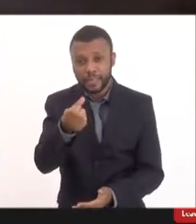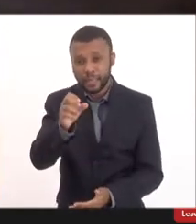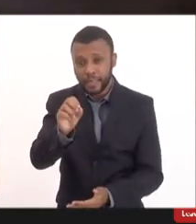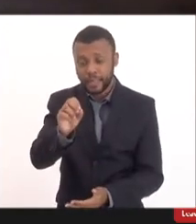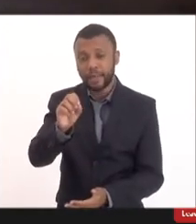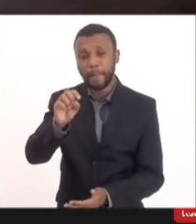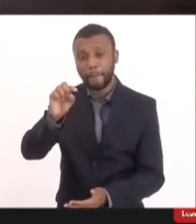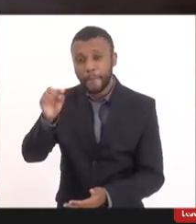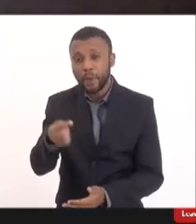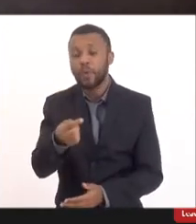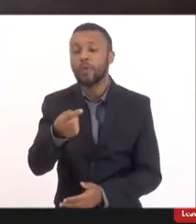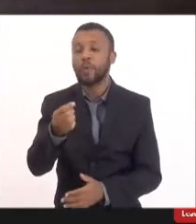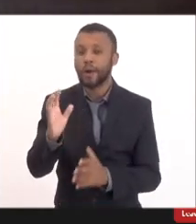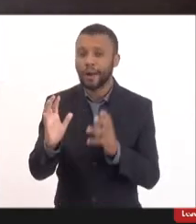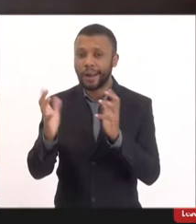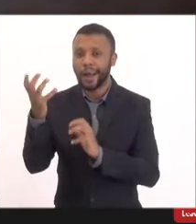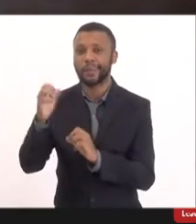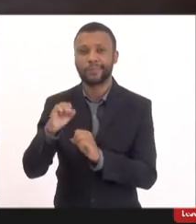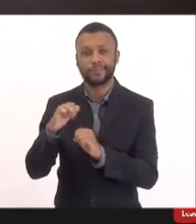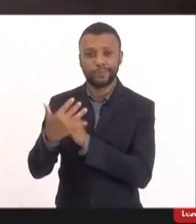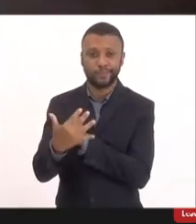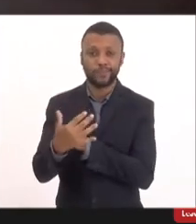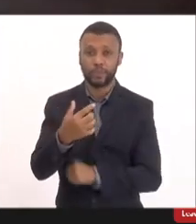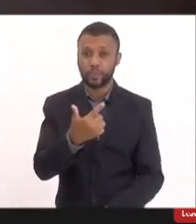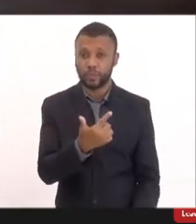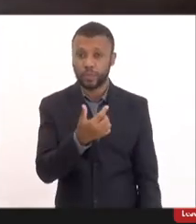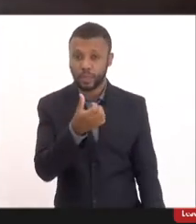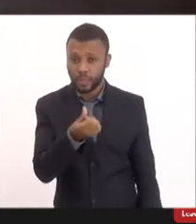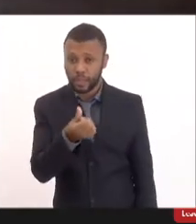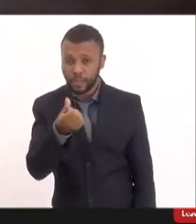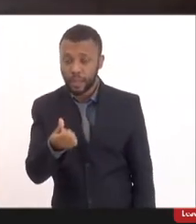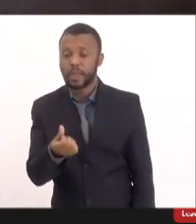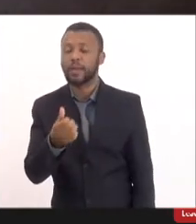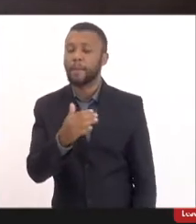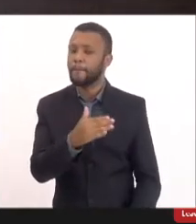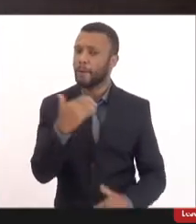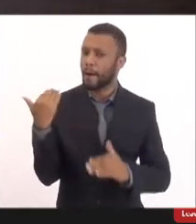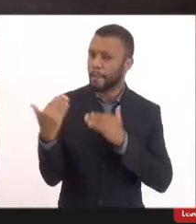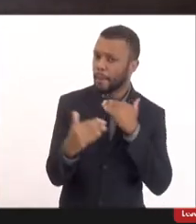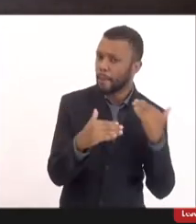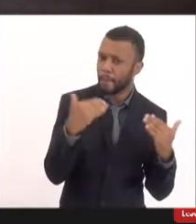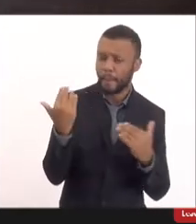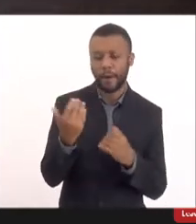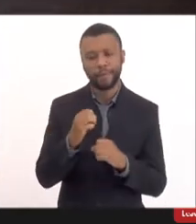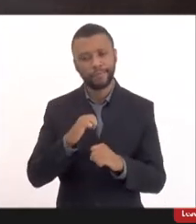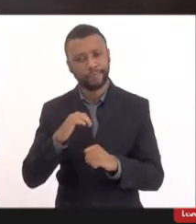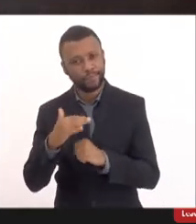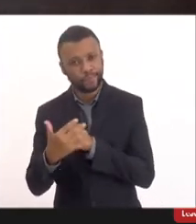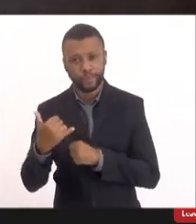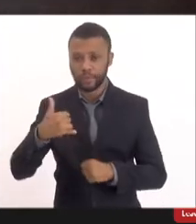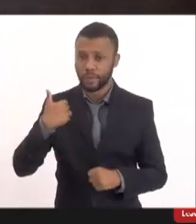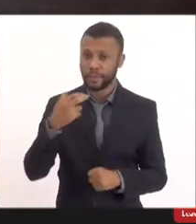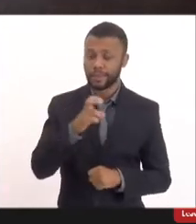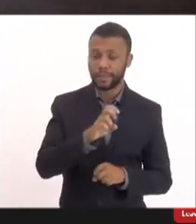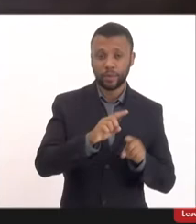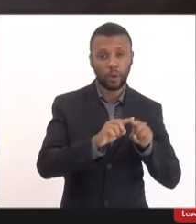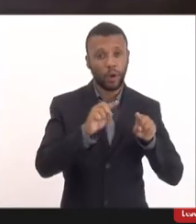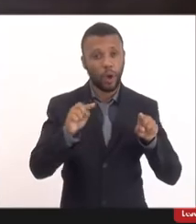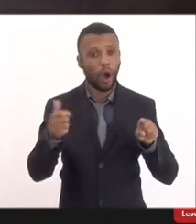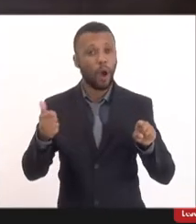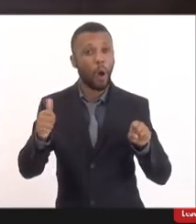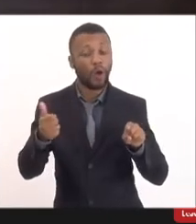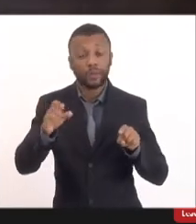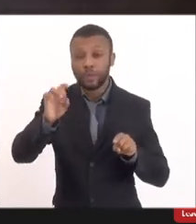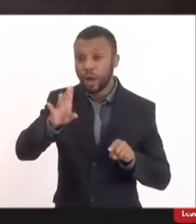e 286 óbitos por Covid-19 na faixa etária entre 5 e 11 anos apenas no